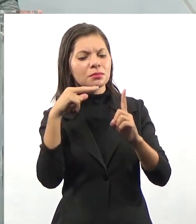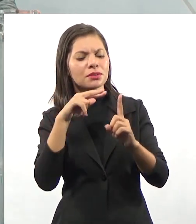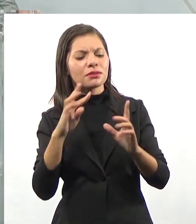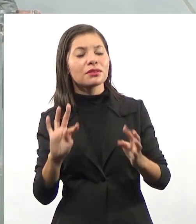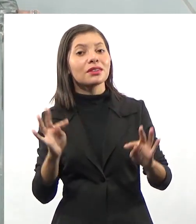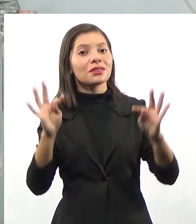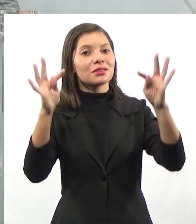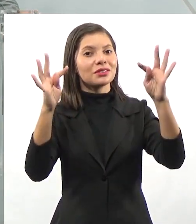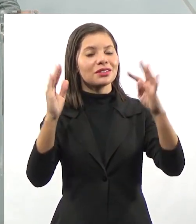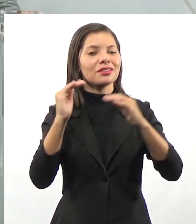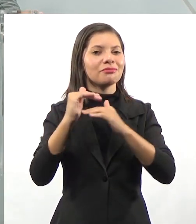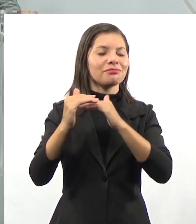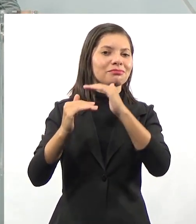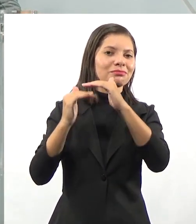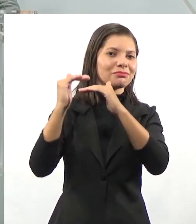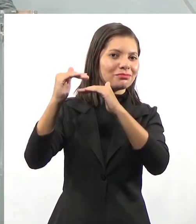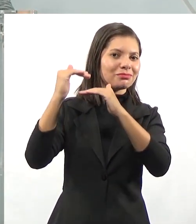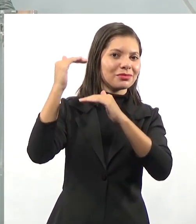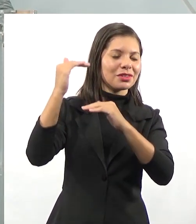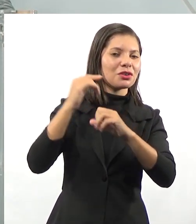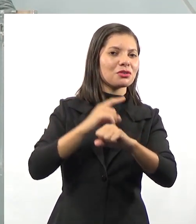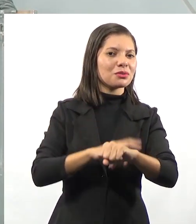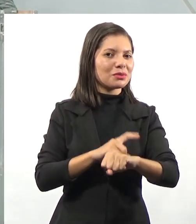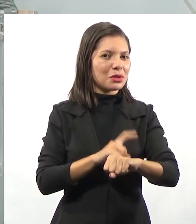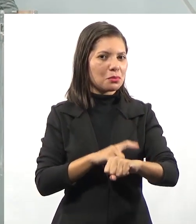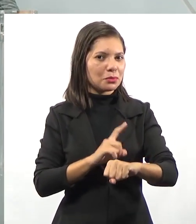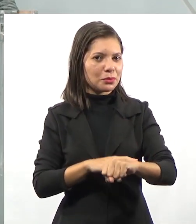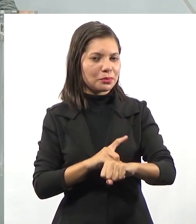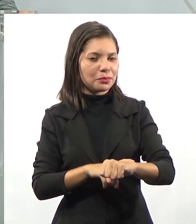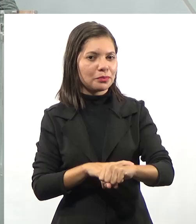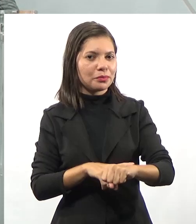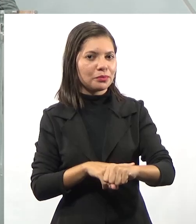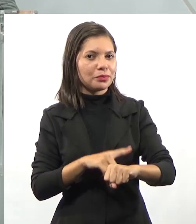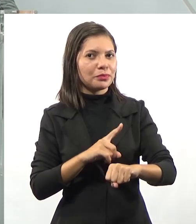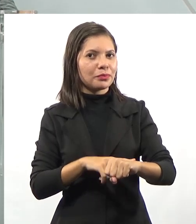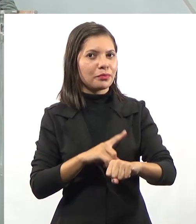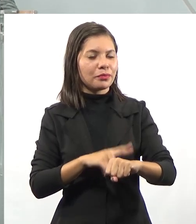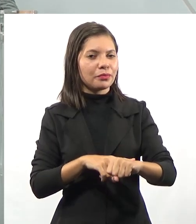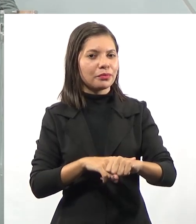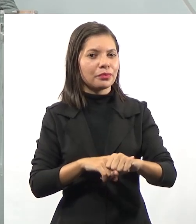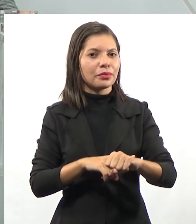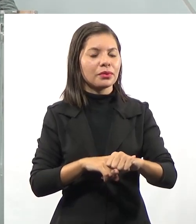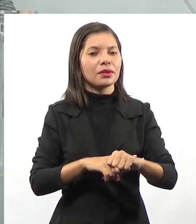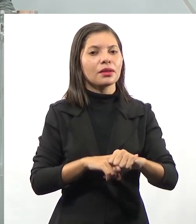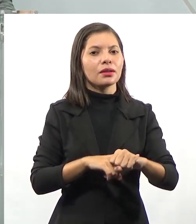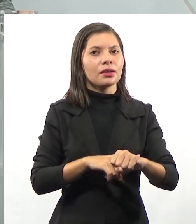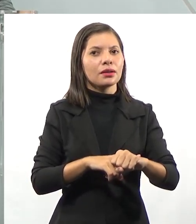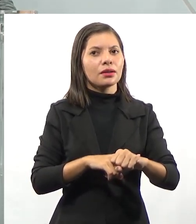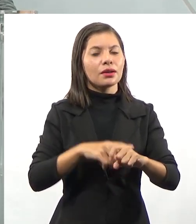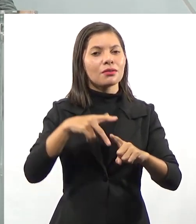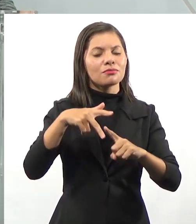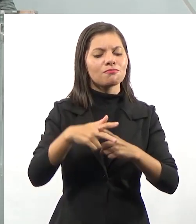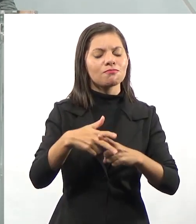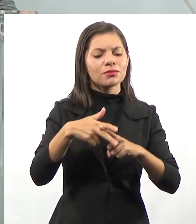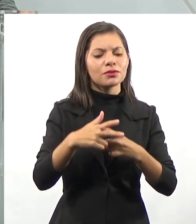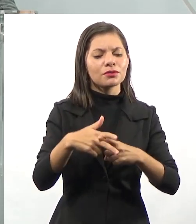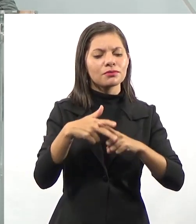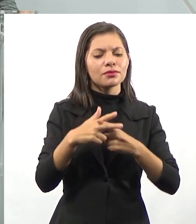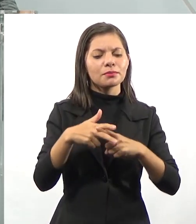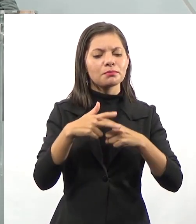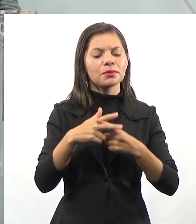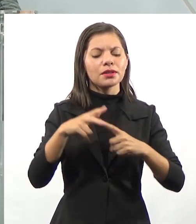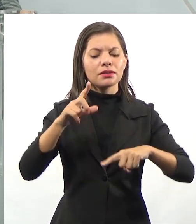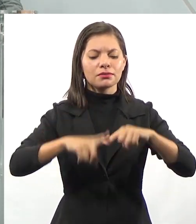evolui com o tempo. A tecnologia era muito voltada aos meios produtivos, aos instrumentais, às